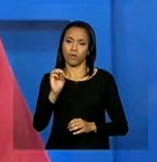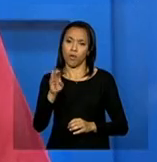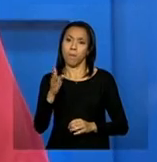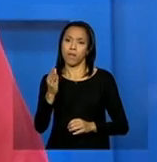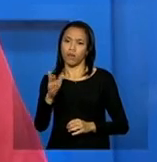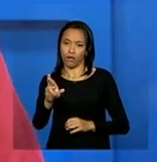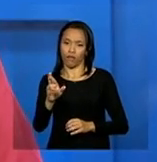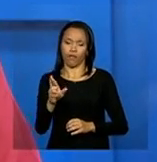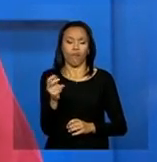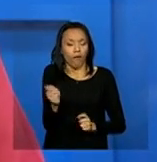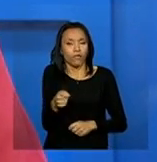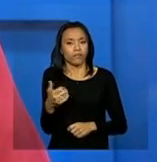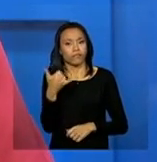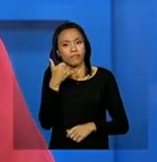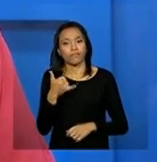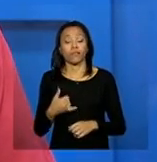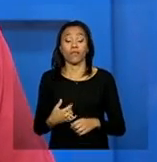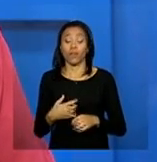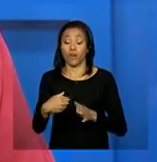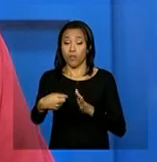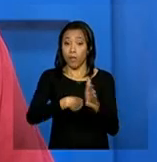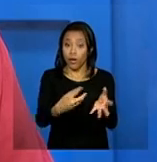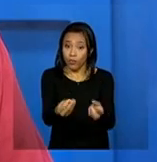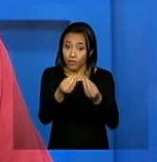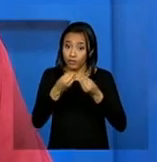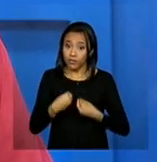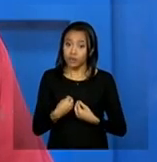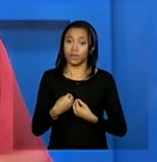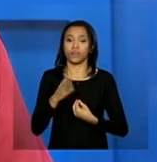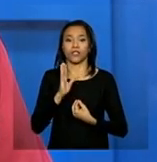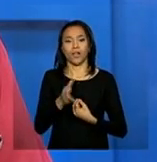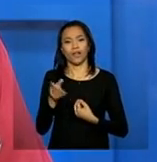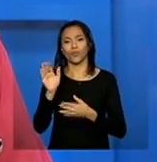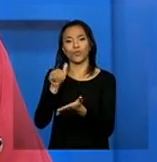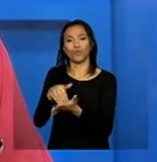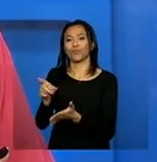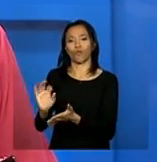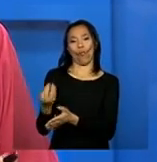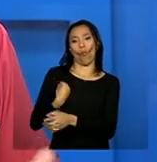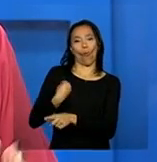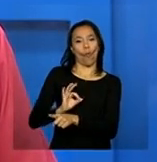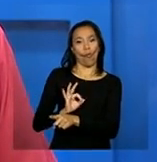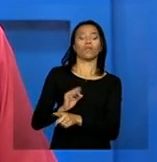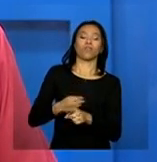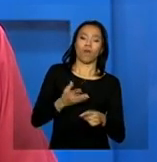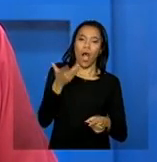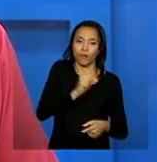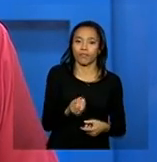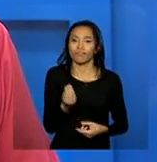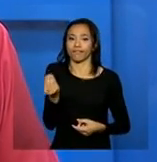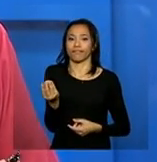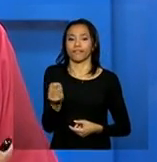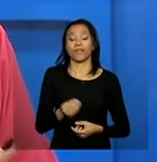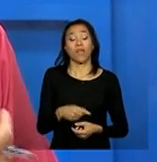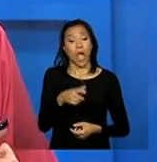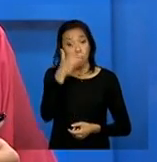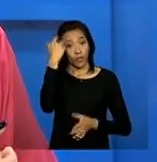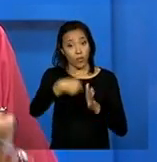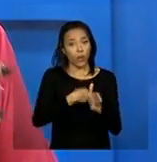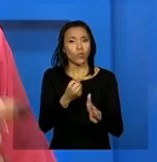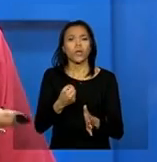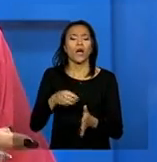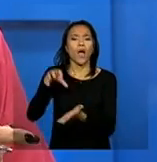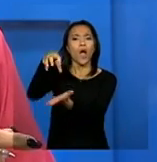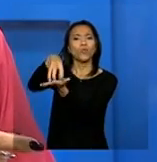Cíntia, nós recebemos uma pergunta aqui, você não vai estar aqui no último bloco conosco, então eu vou te passar. A pessoa diz assim, a unidade foi